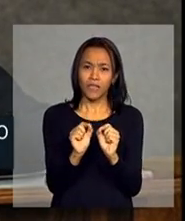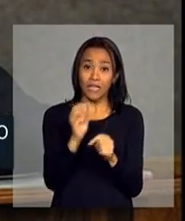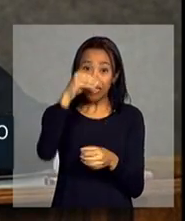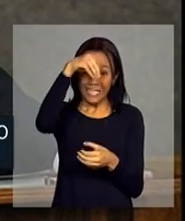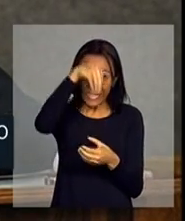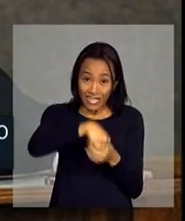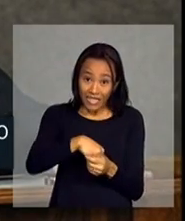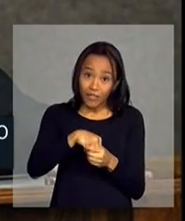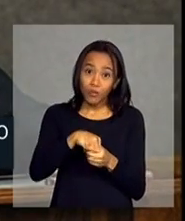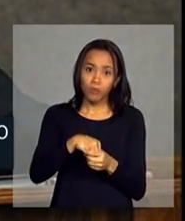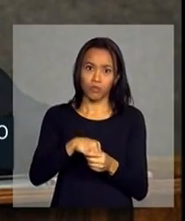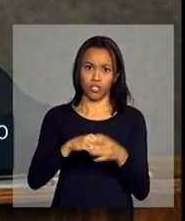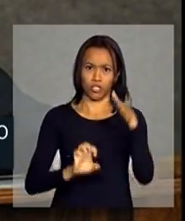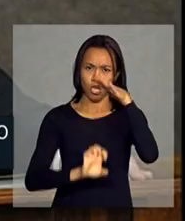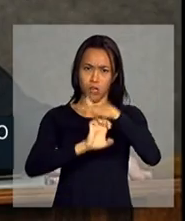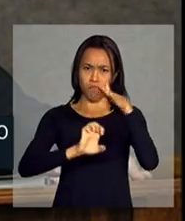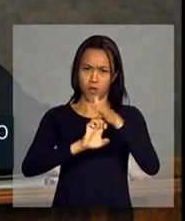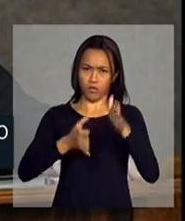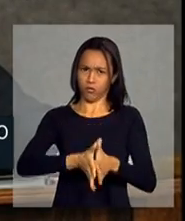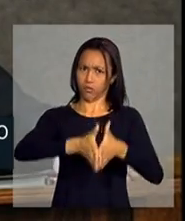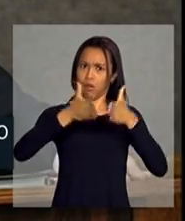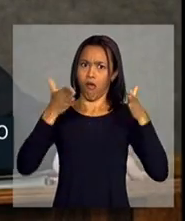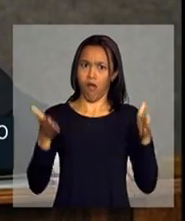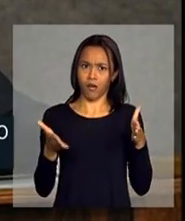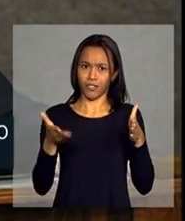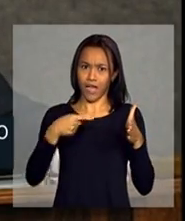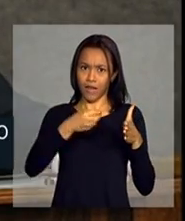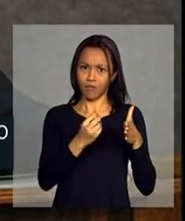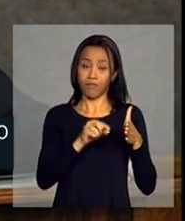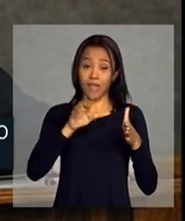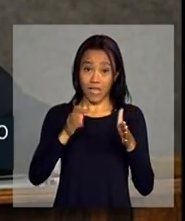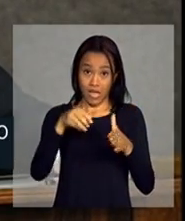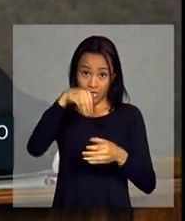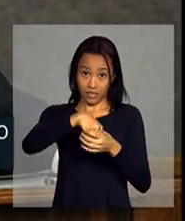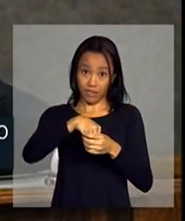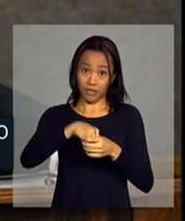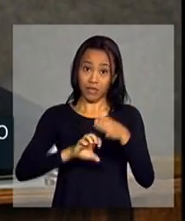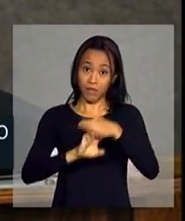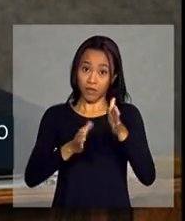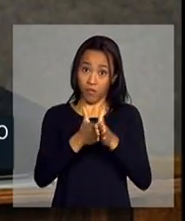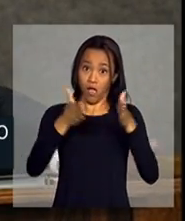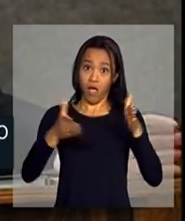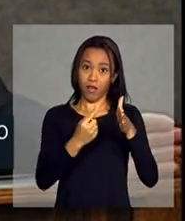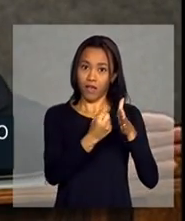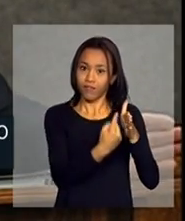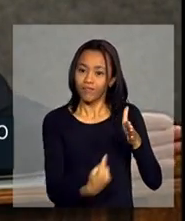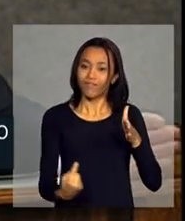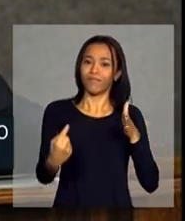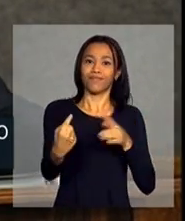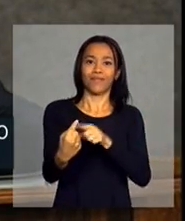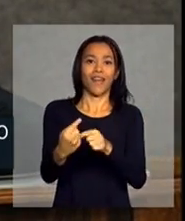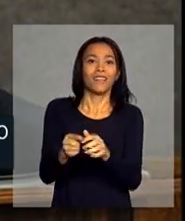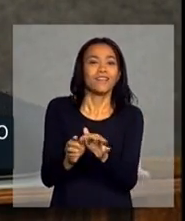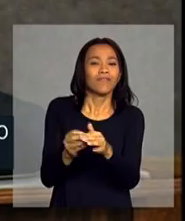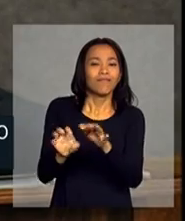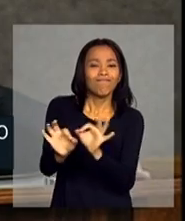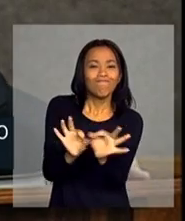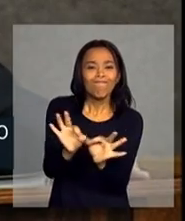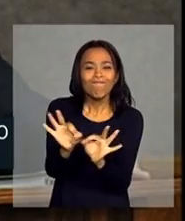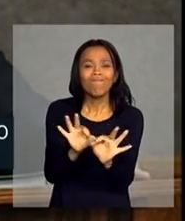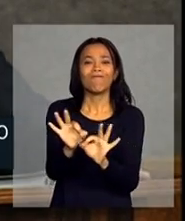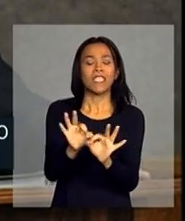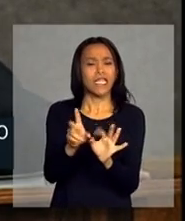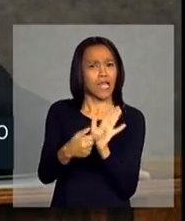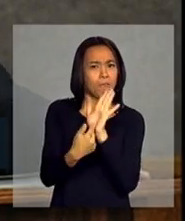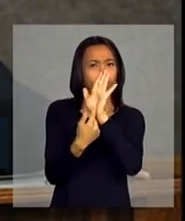grandes empresas, dos grandes negócios. e aí ela mostra, tem um capítulo desse trabalho dela que ela mostra